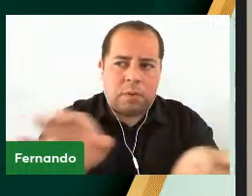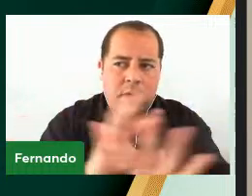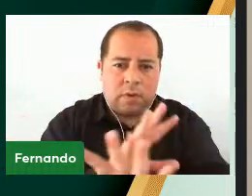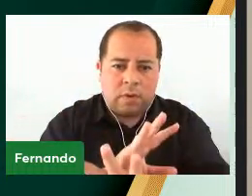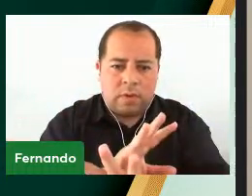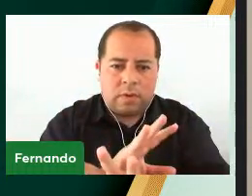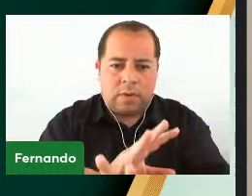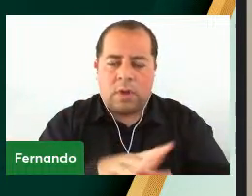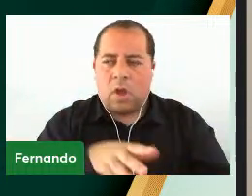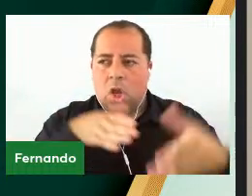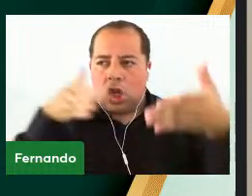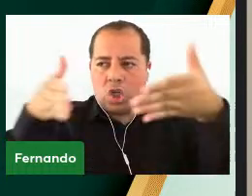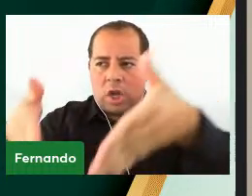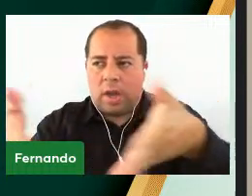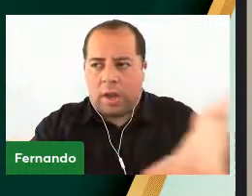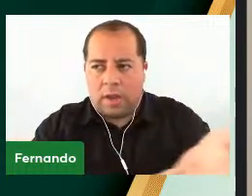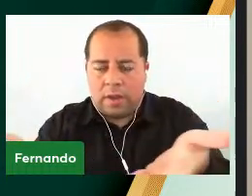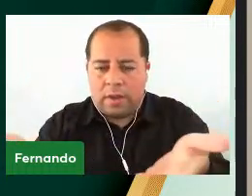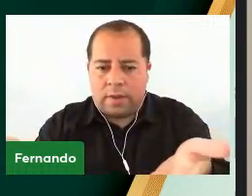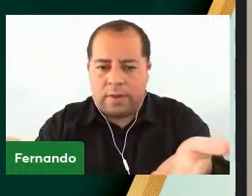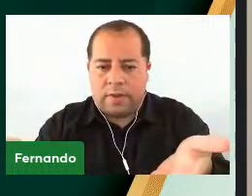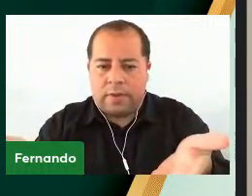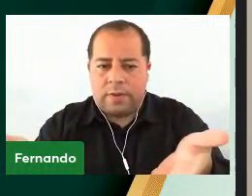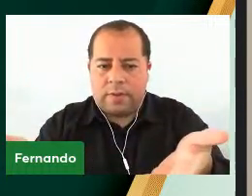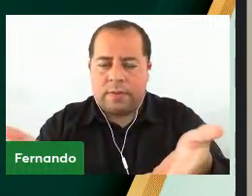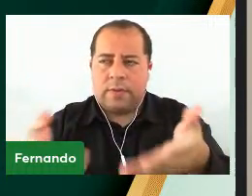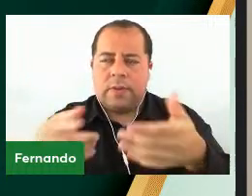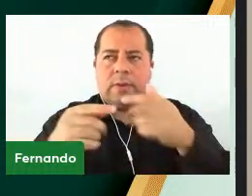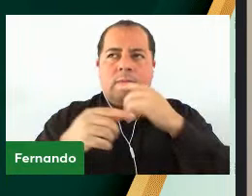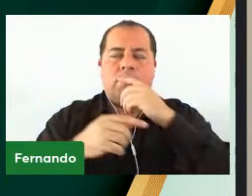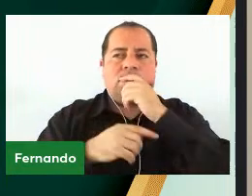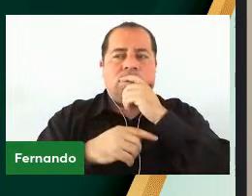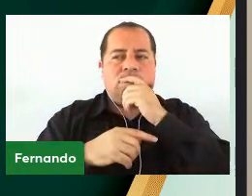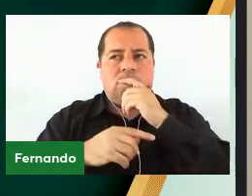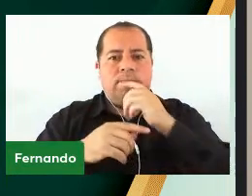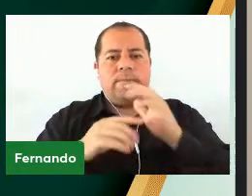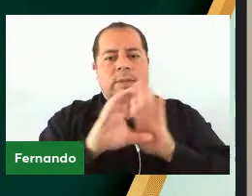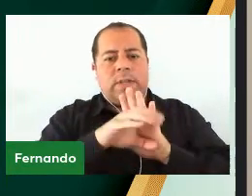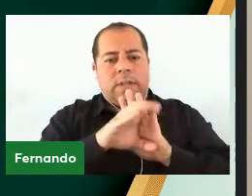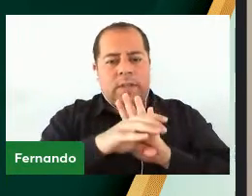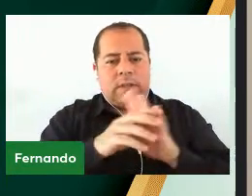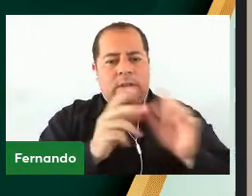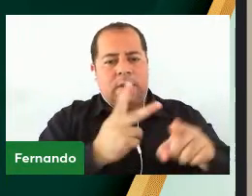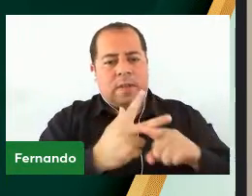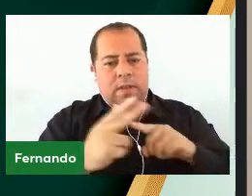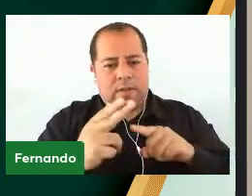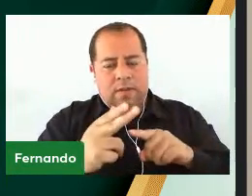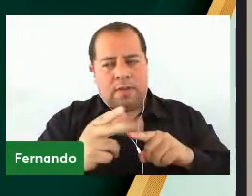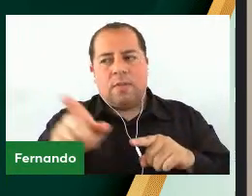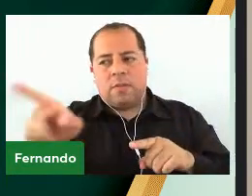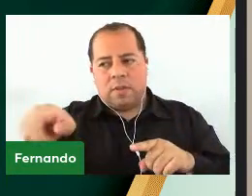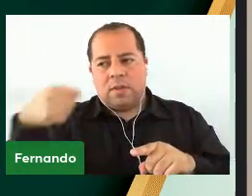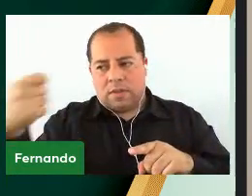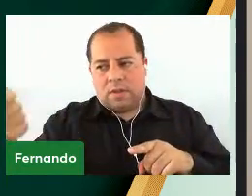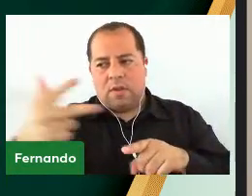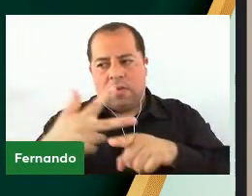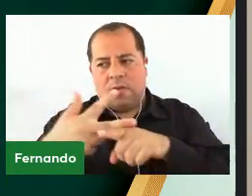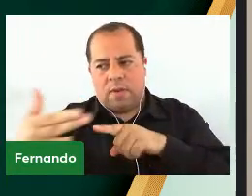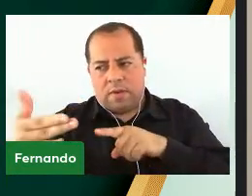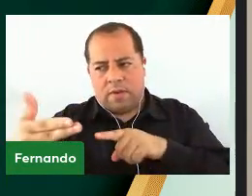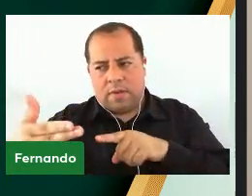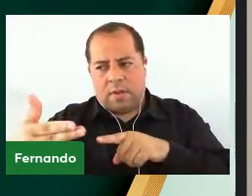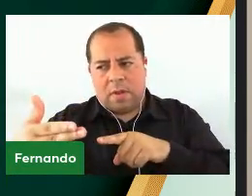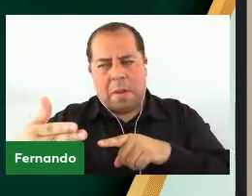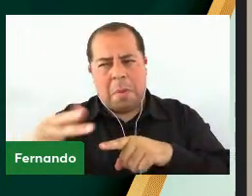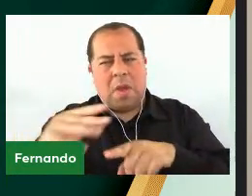Chegar Até aqui Se isso É o conceito De vencer Saibam Vocês venceram Mas vencer Para mim É